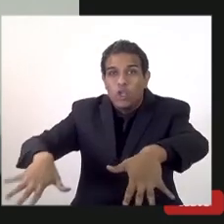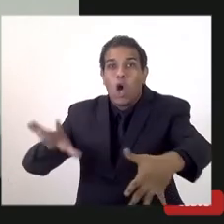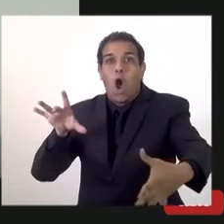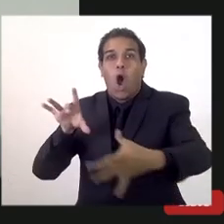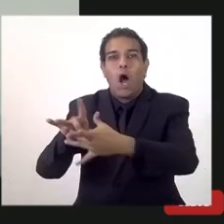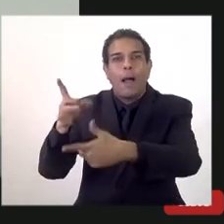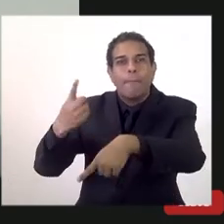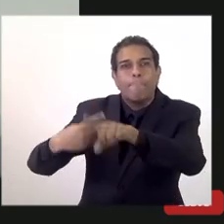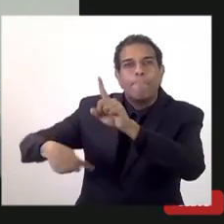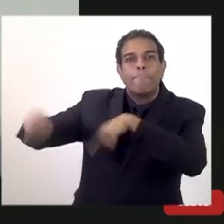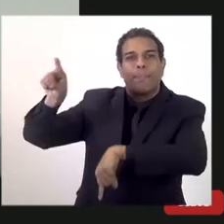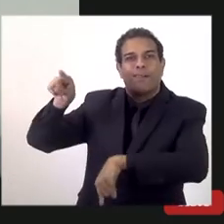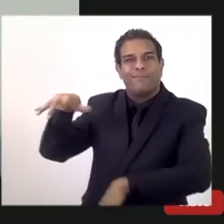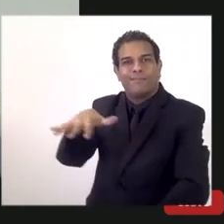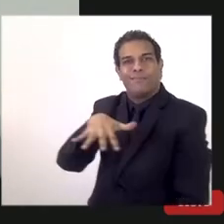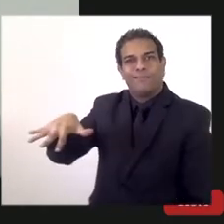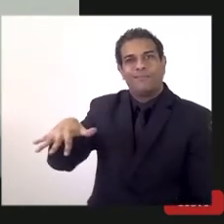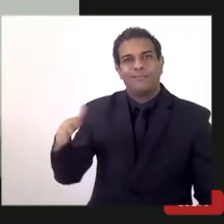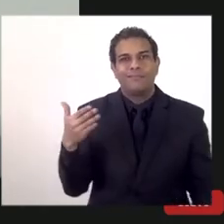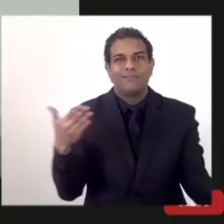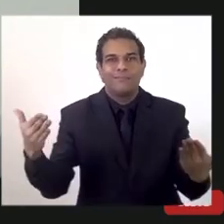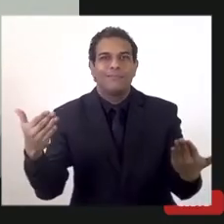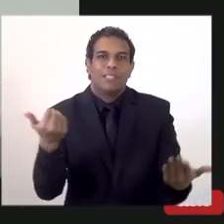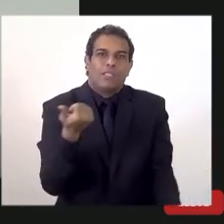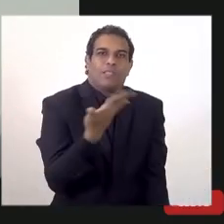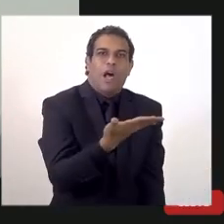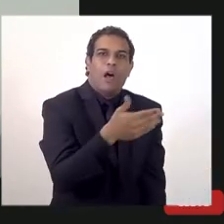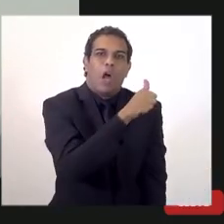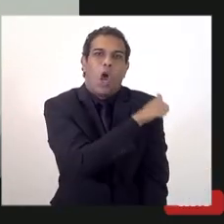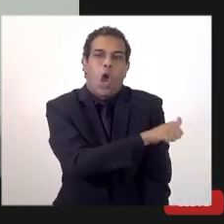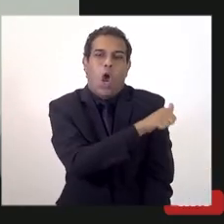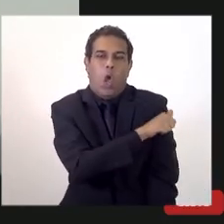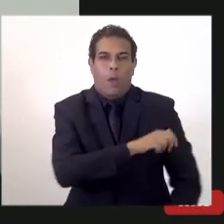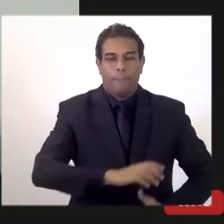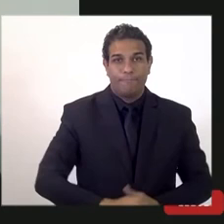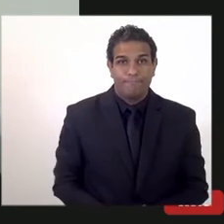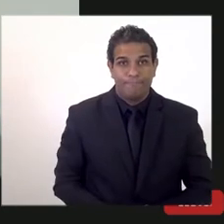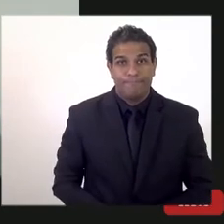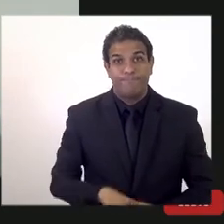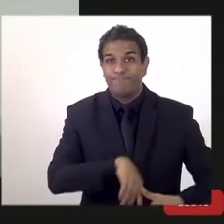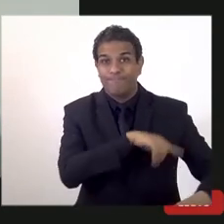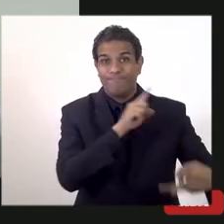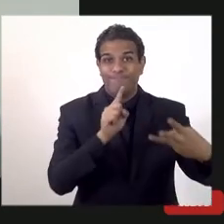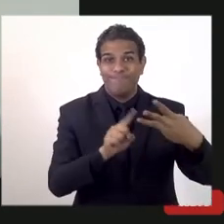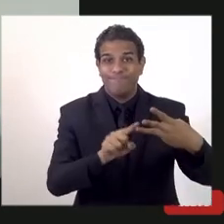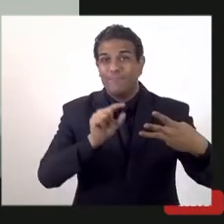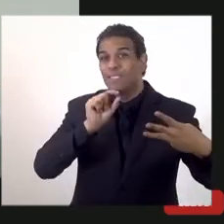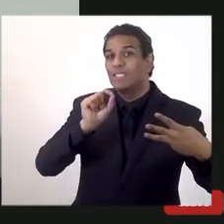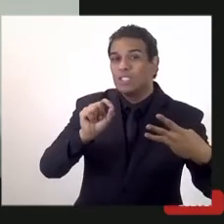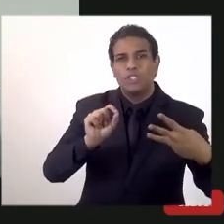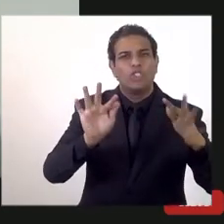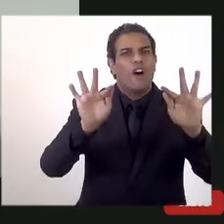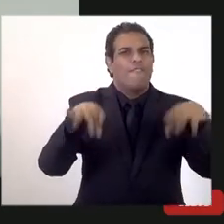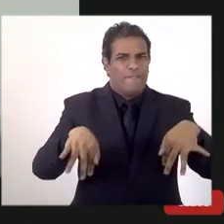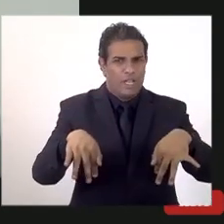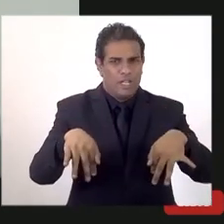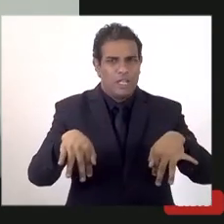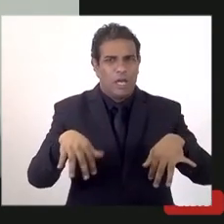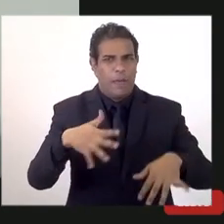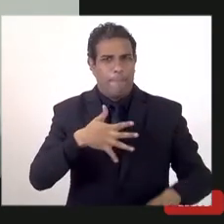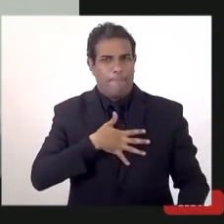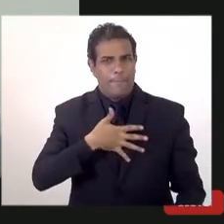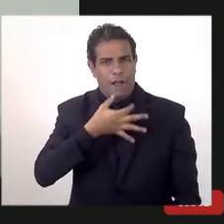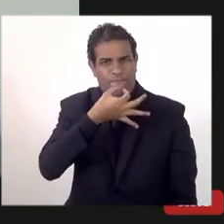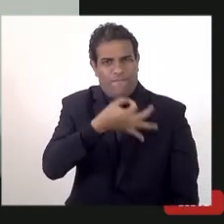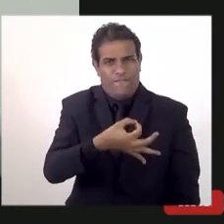aí vai uma consideração. E um ponto final aqui já finalizando a minha breve